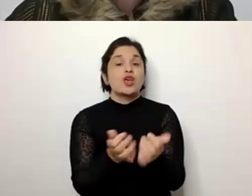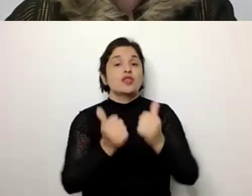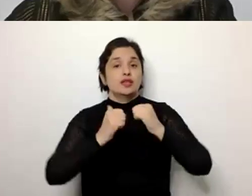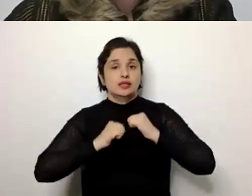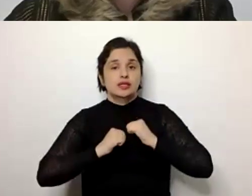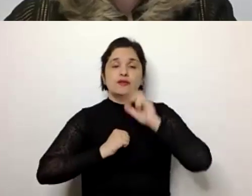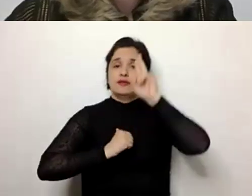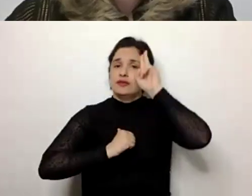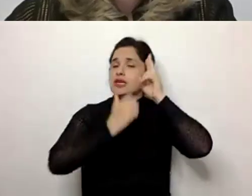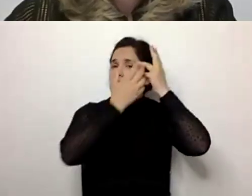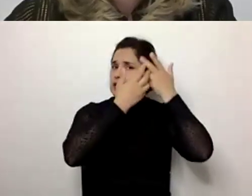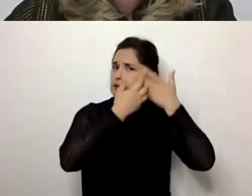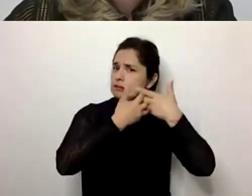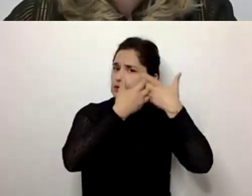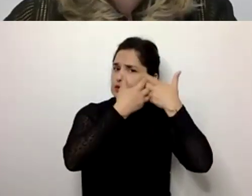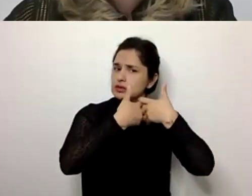reflexivos.